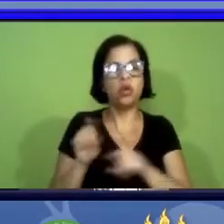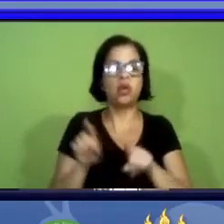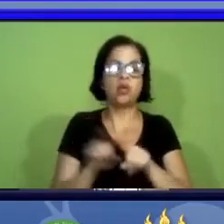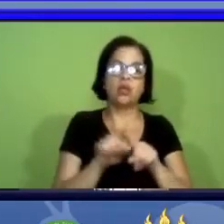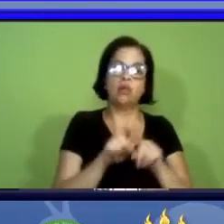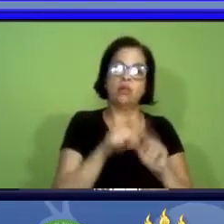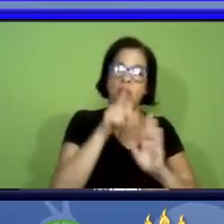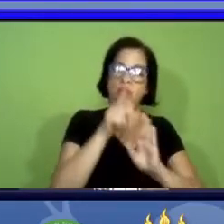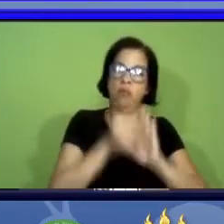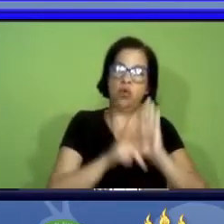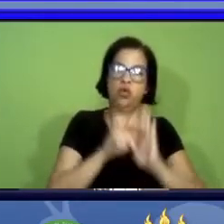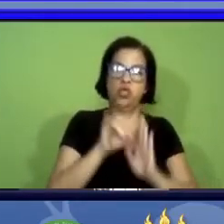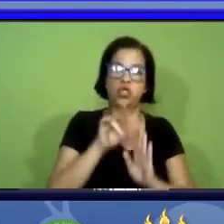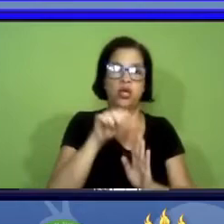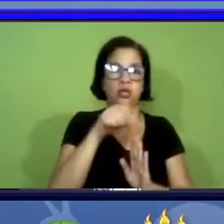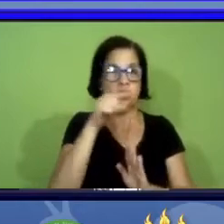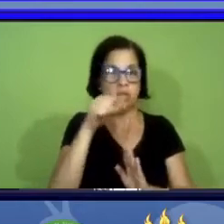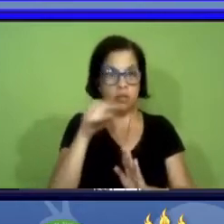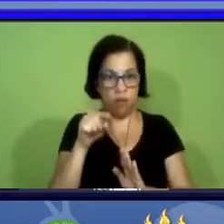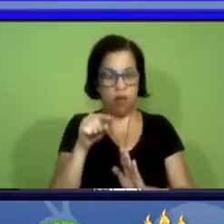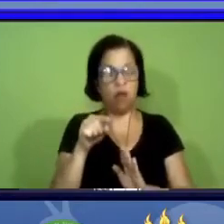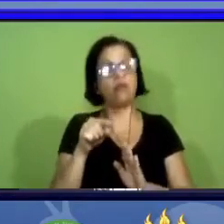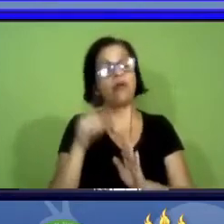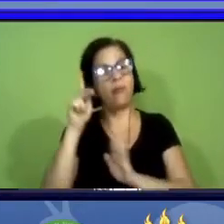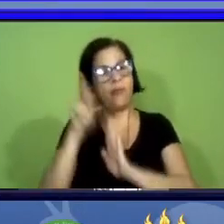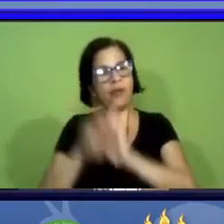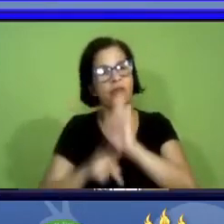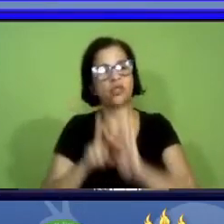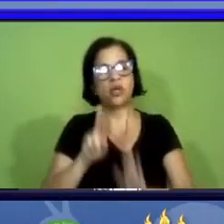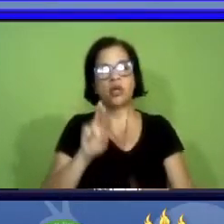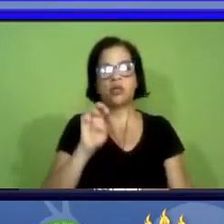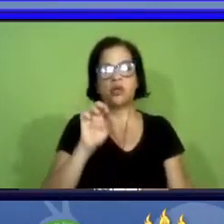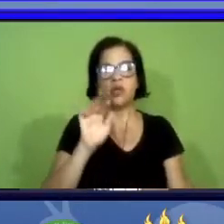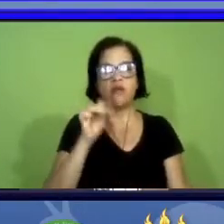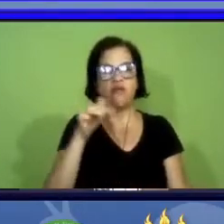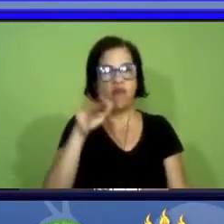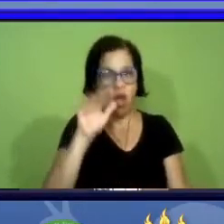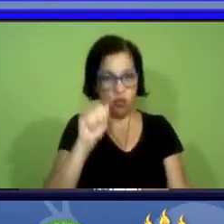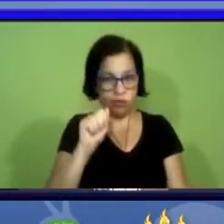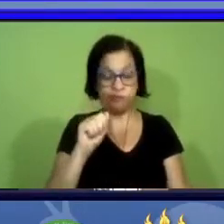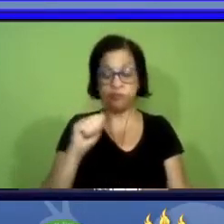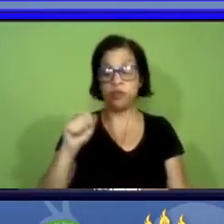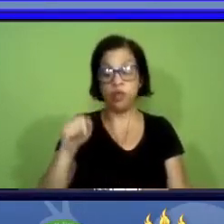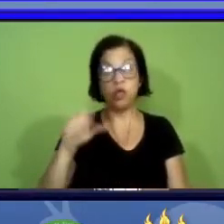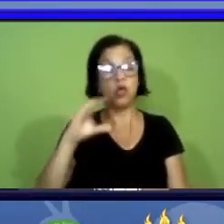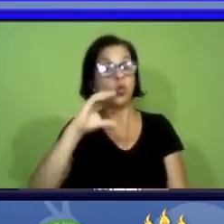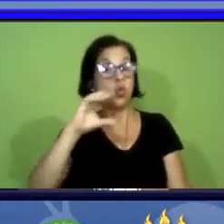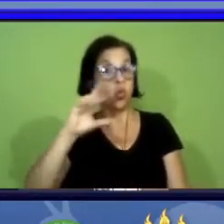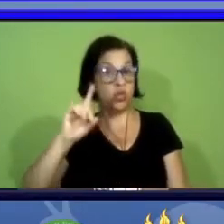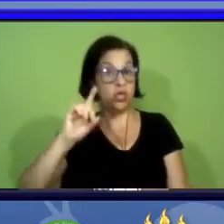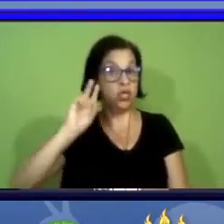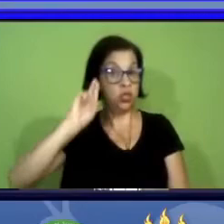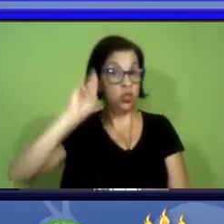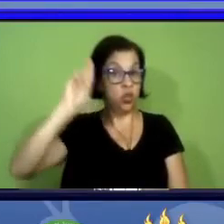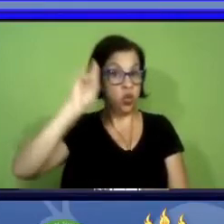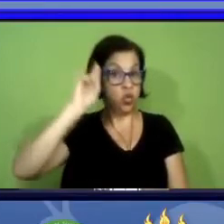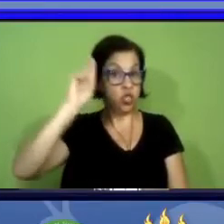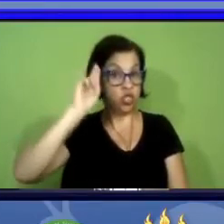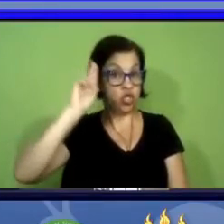que é o programa Refauna e o coordenador o coordenador chefe atual